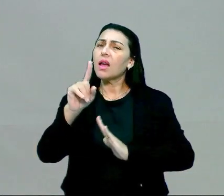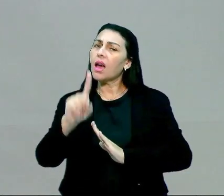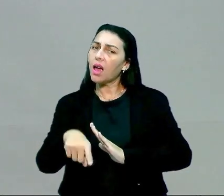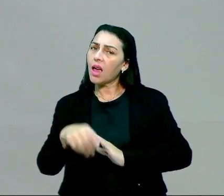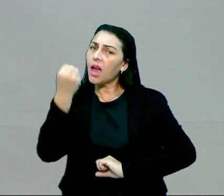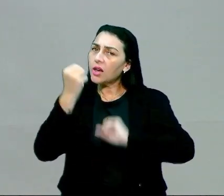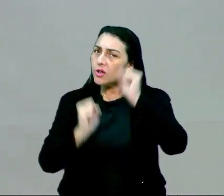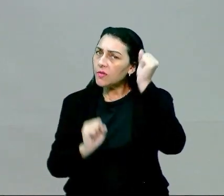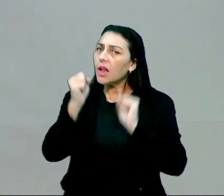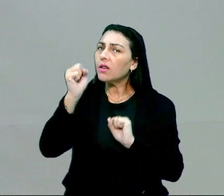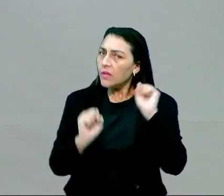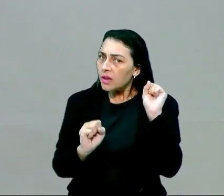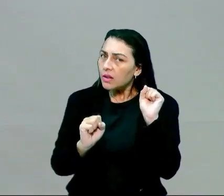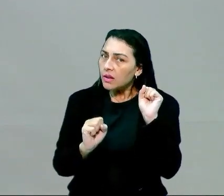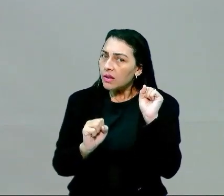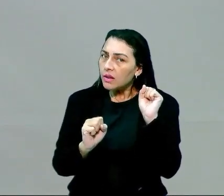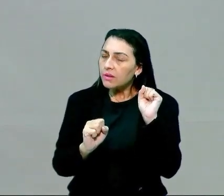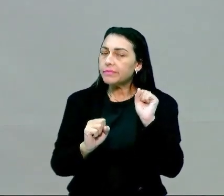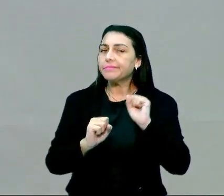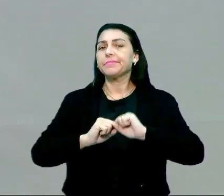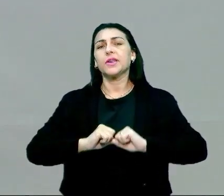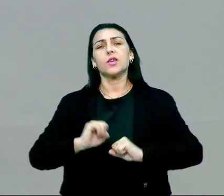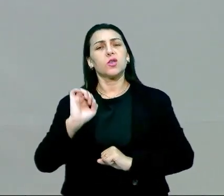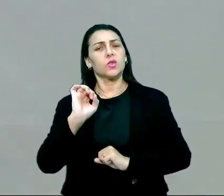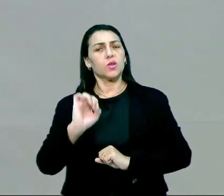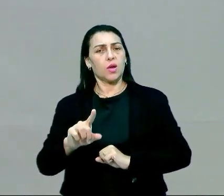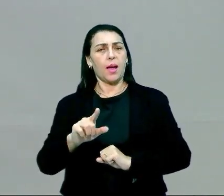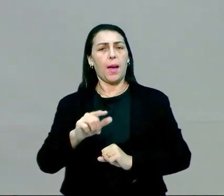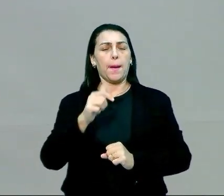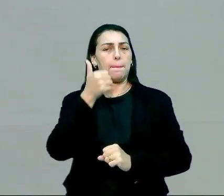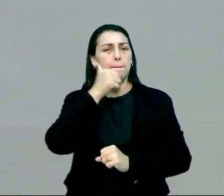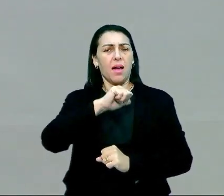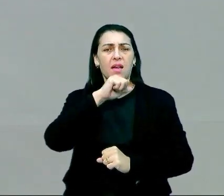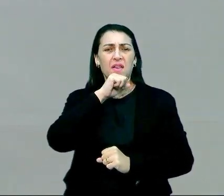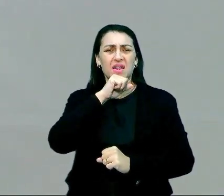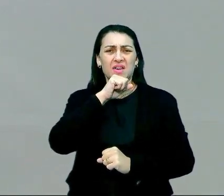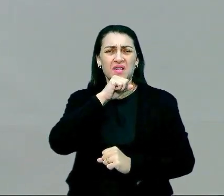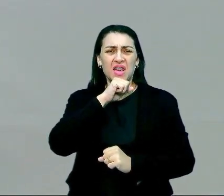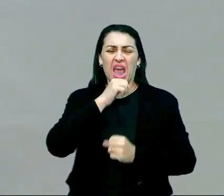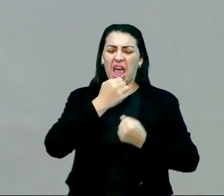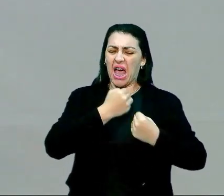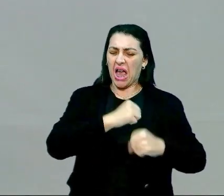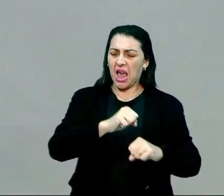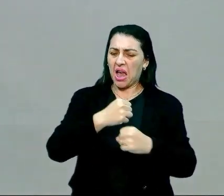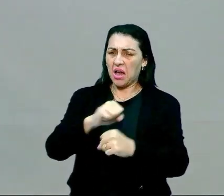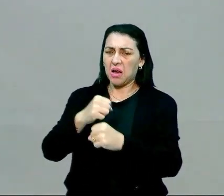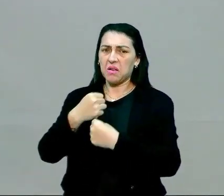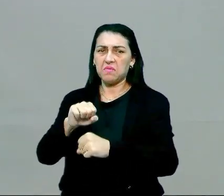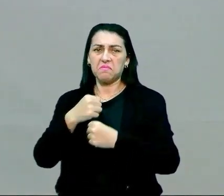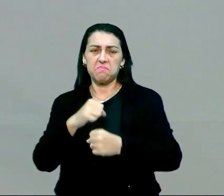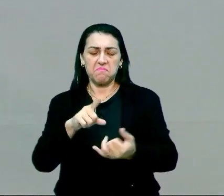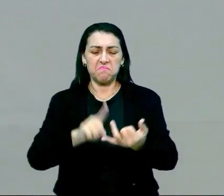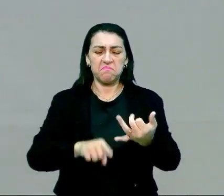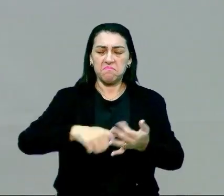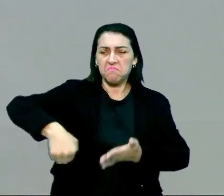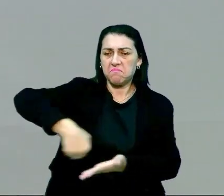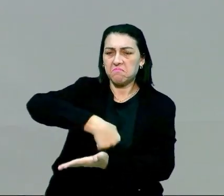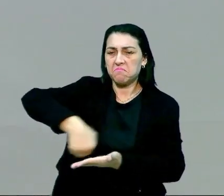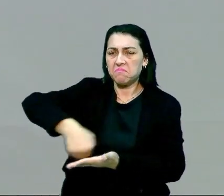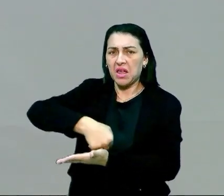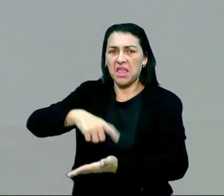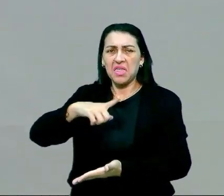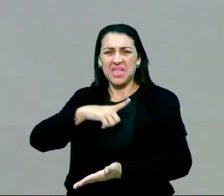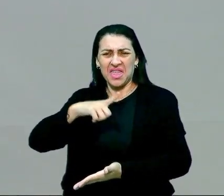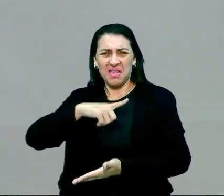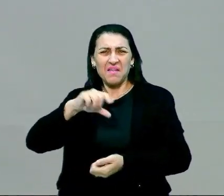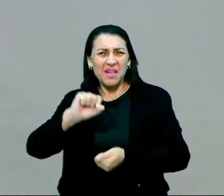física? A gente pode fazer essa correlação. Ah, sua mãe provavelmente dizer, eu já arrumo a casa, lavo, passo, ainda vou ter